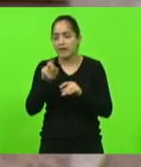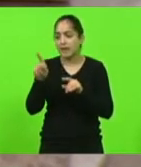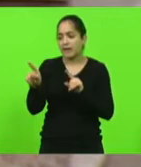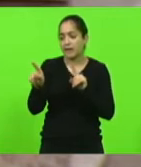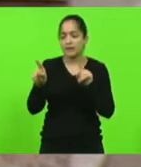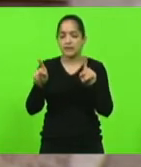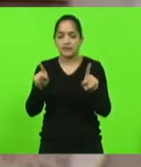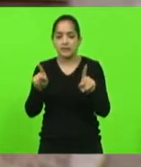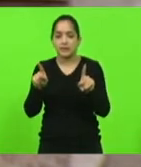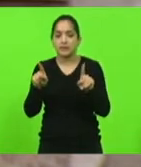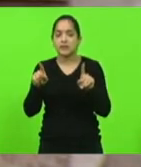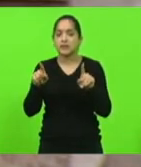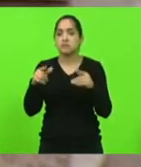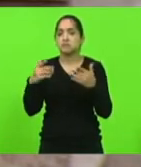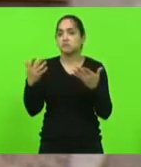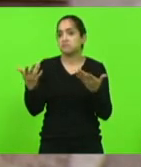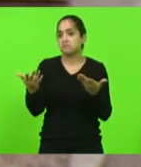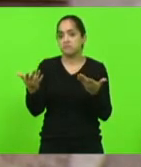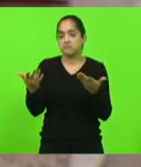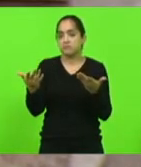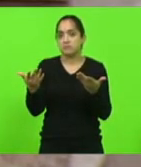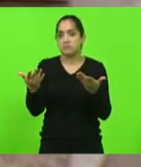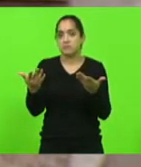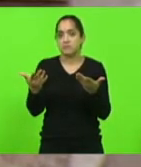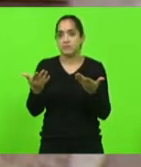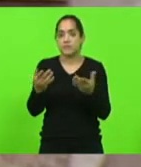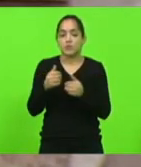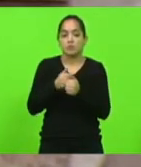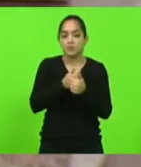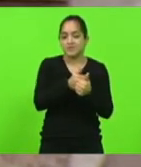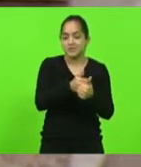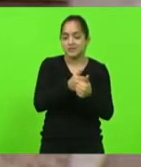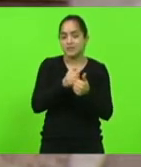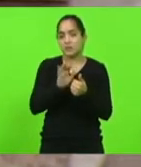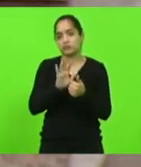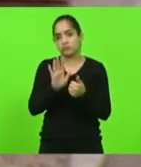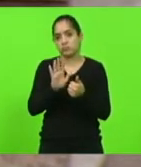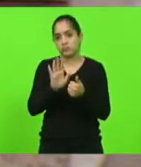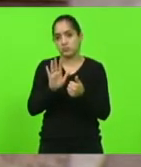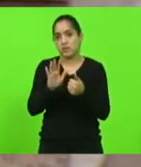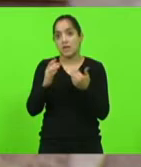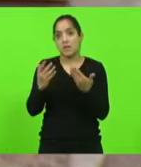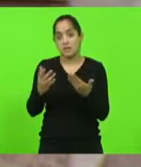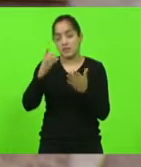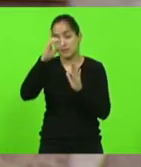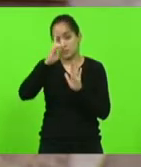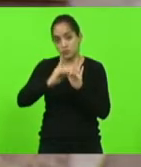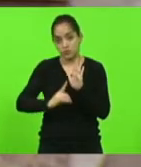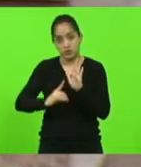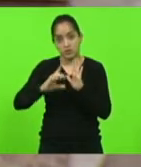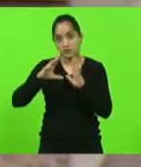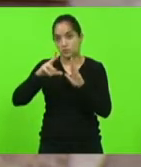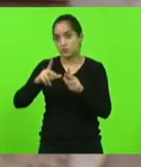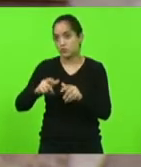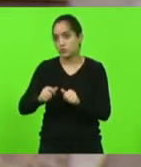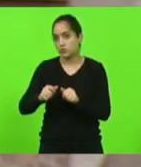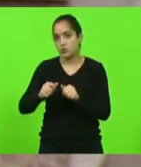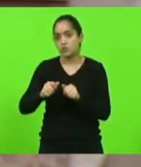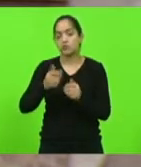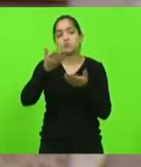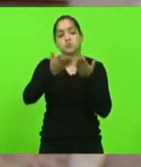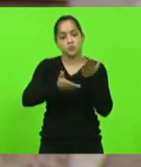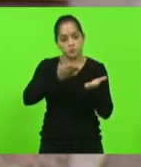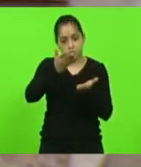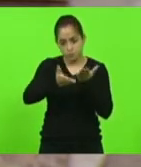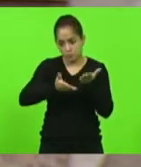pessoa não é uma perseguição mas acima de tudo é um direito que é de todos serem bem atendidos